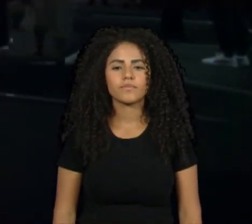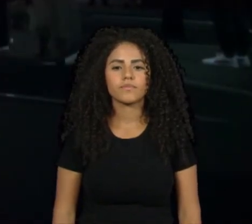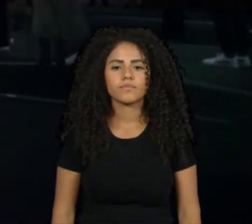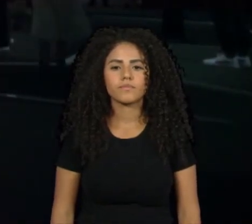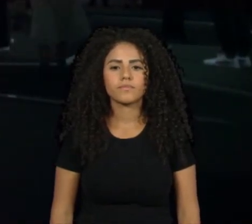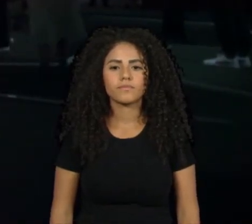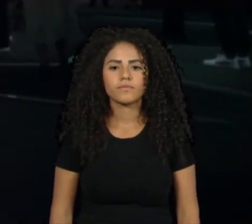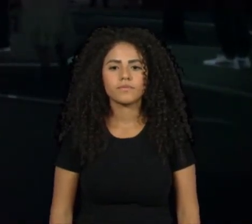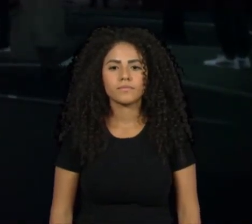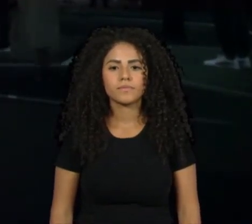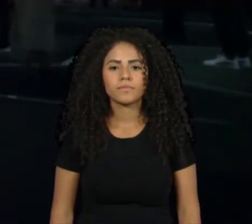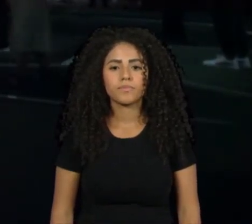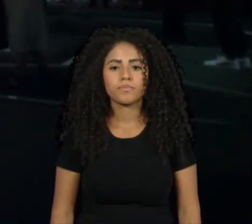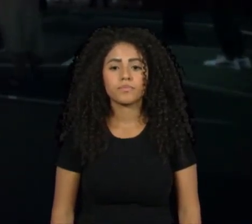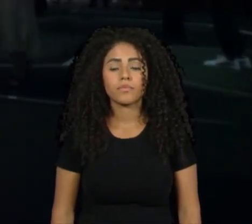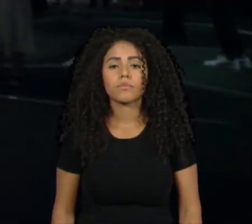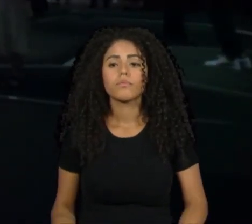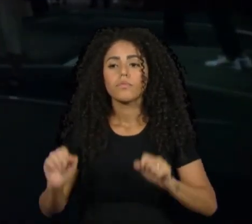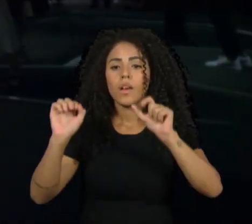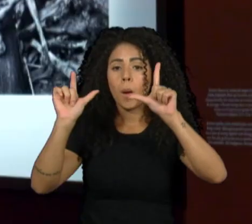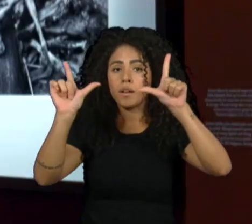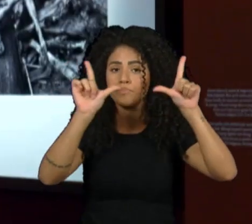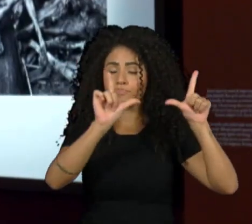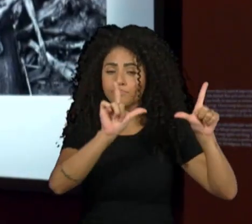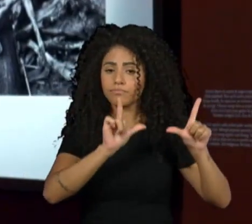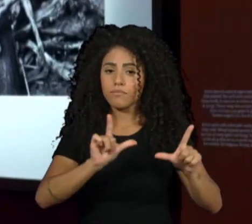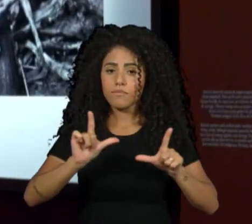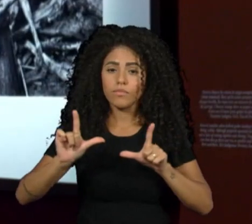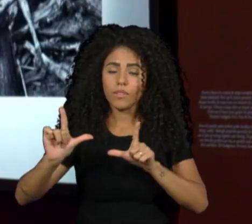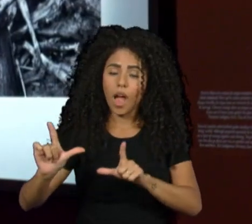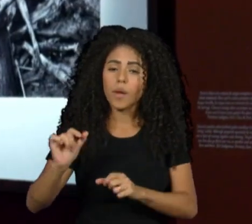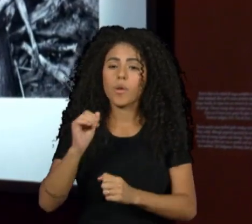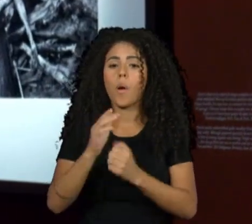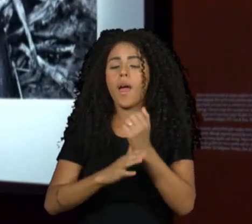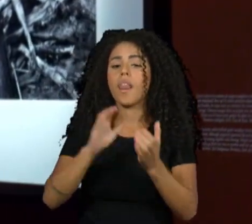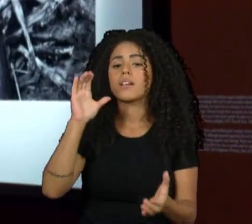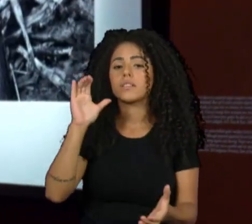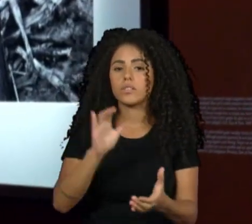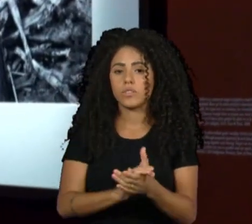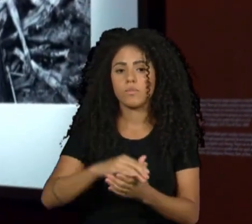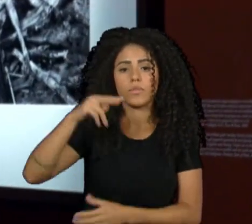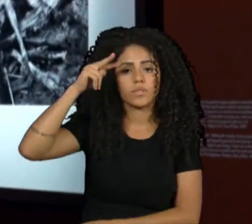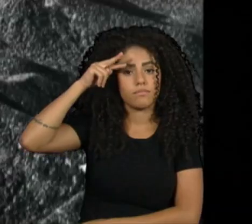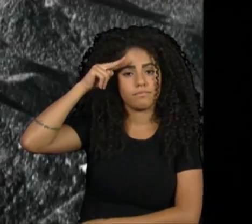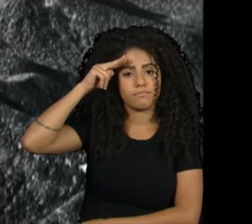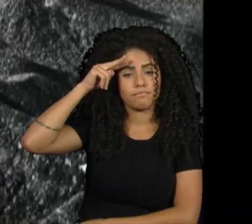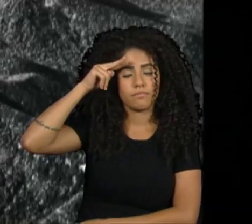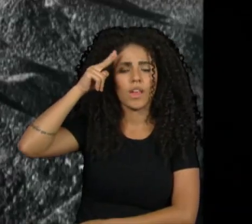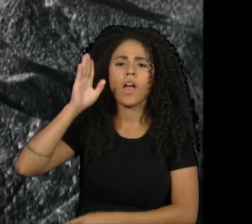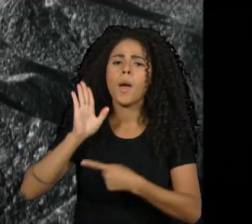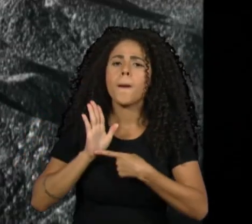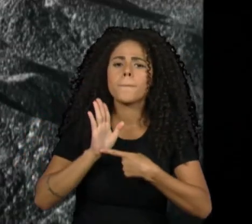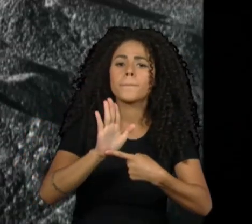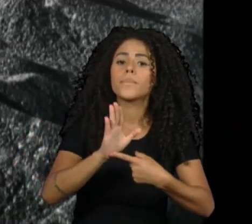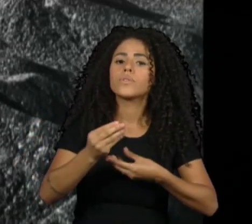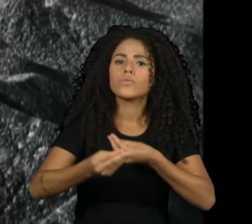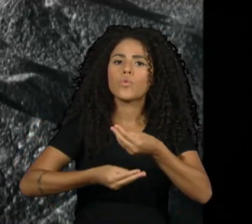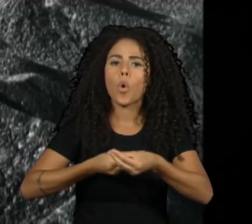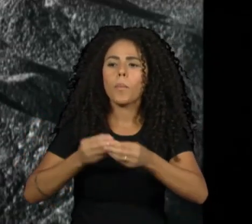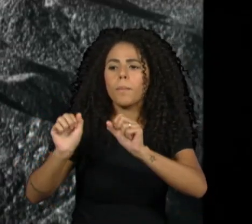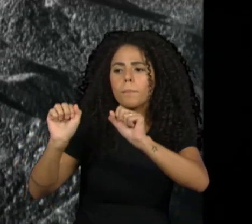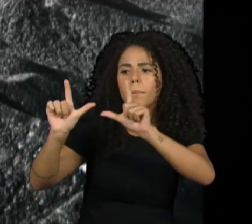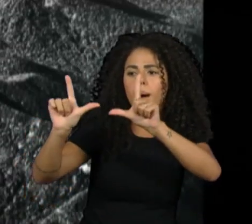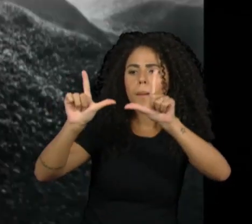A exposição imaginada e montada pela mulher do fotógrafo Lélia Vanique traz imagens feitas